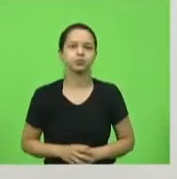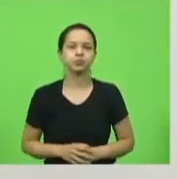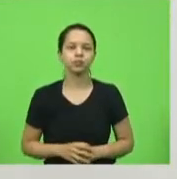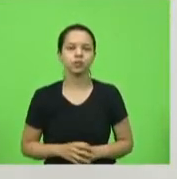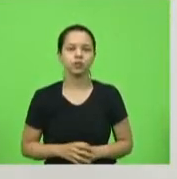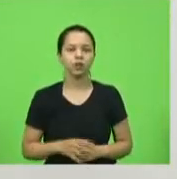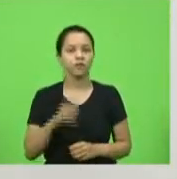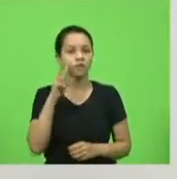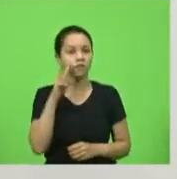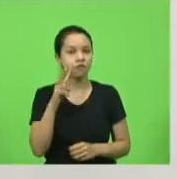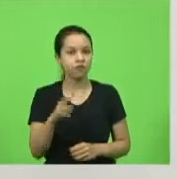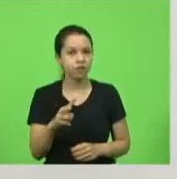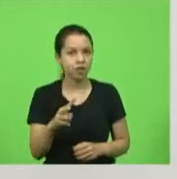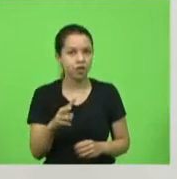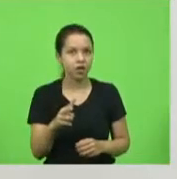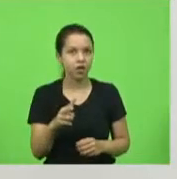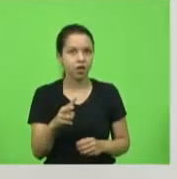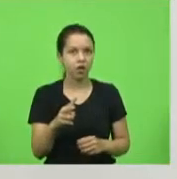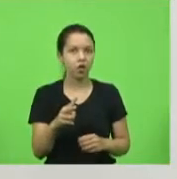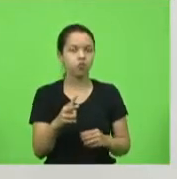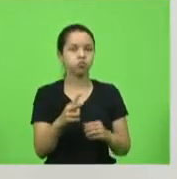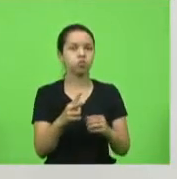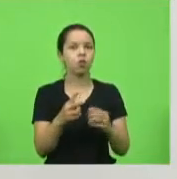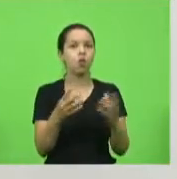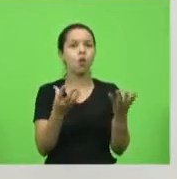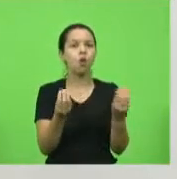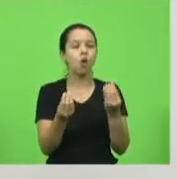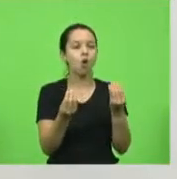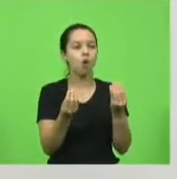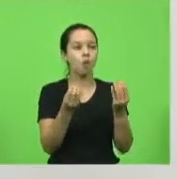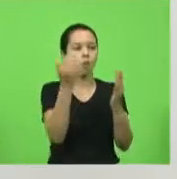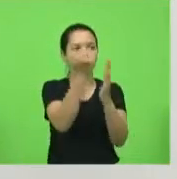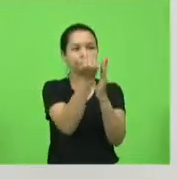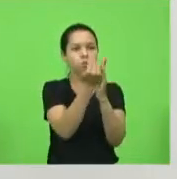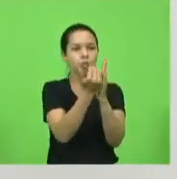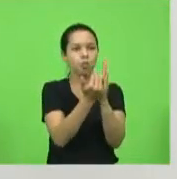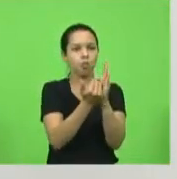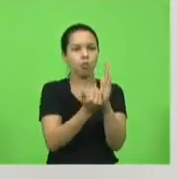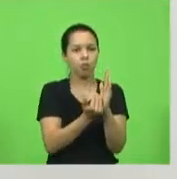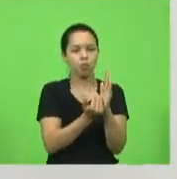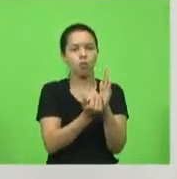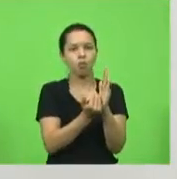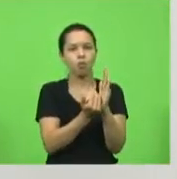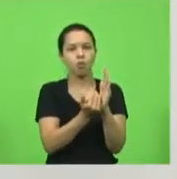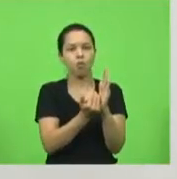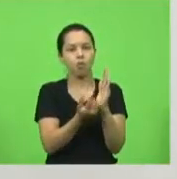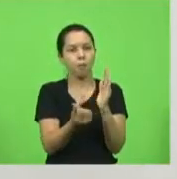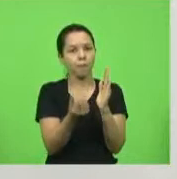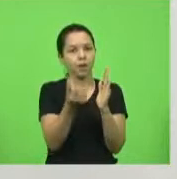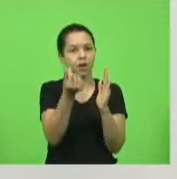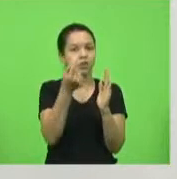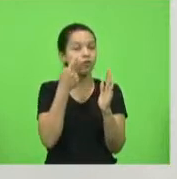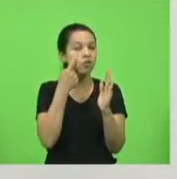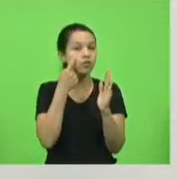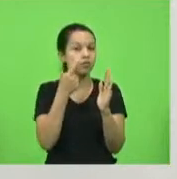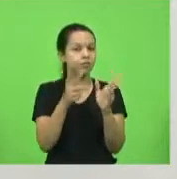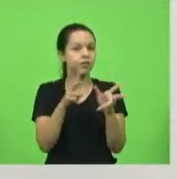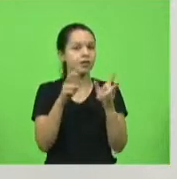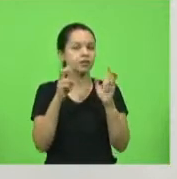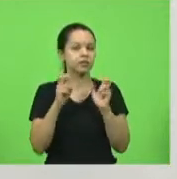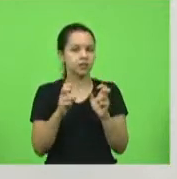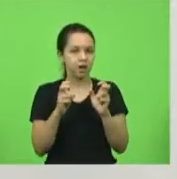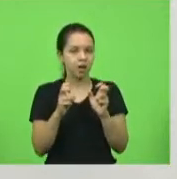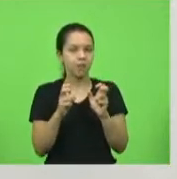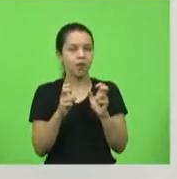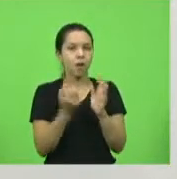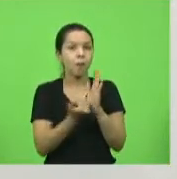composição do preço, você vê que o maior tributo é